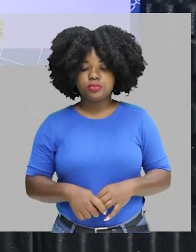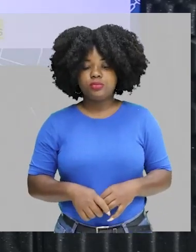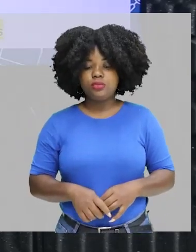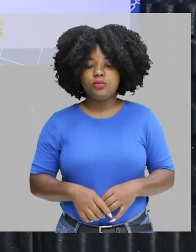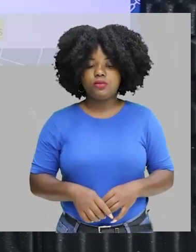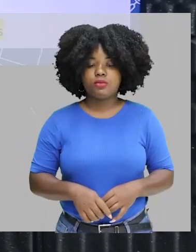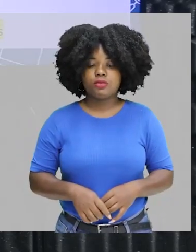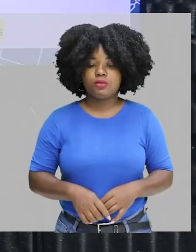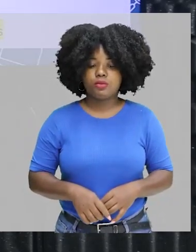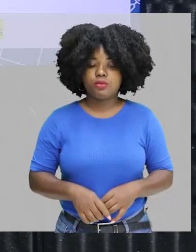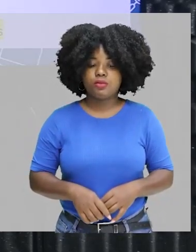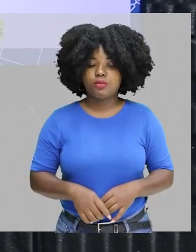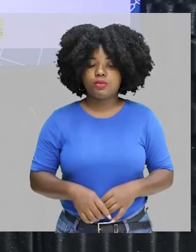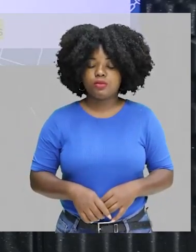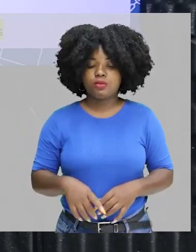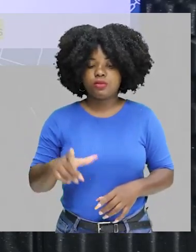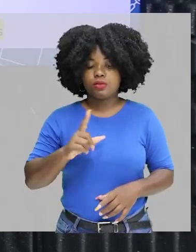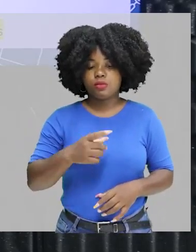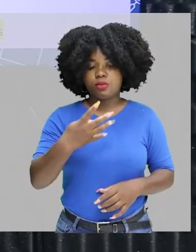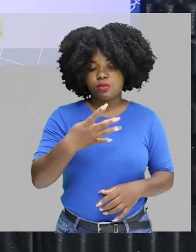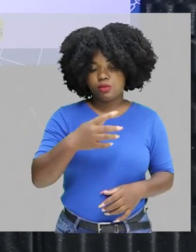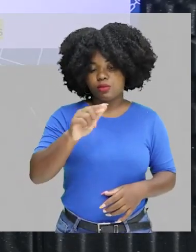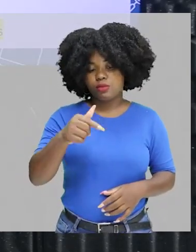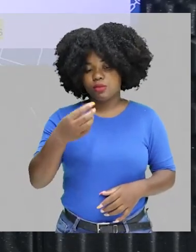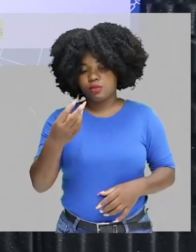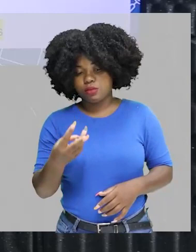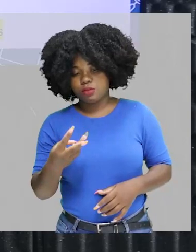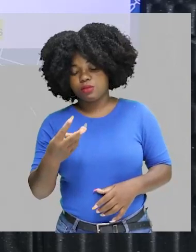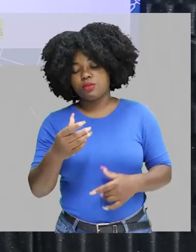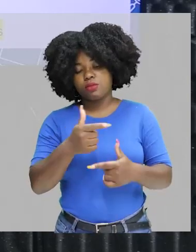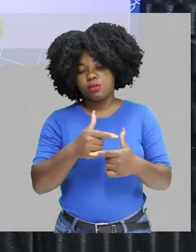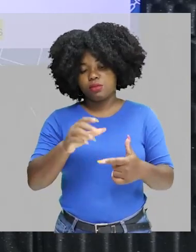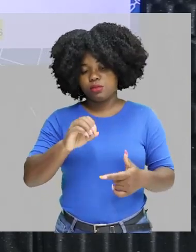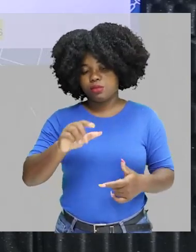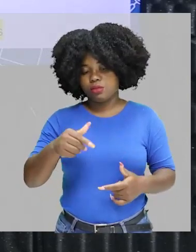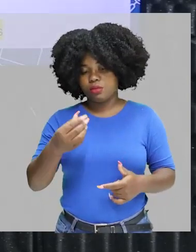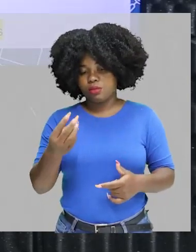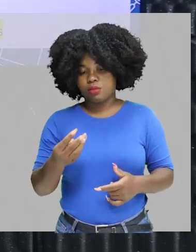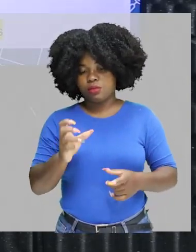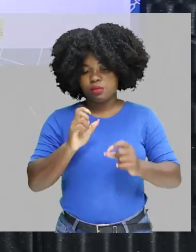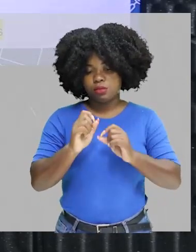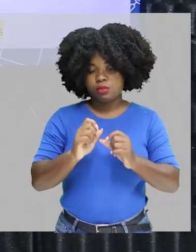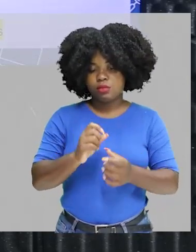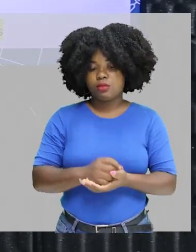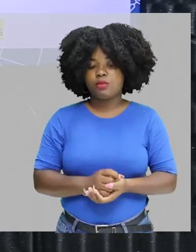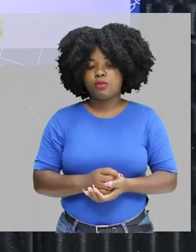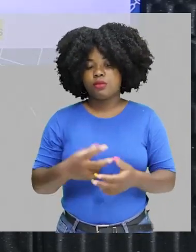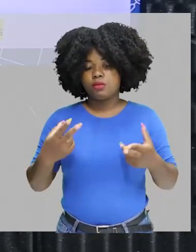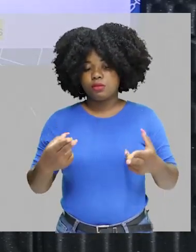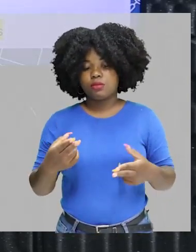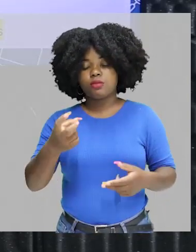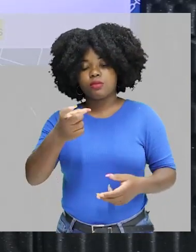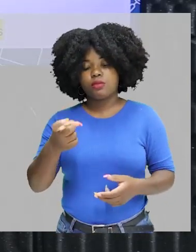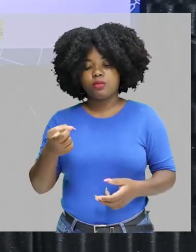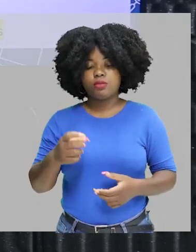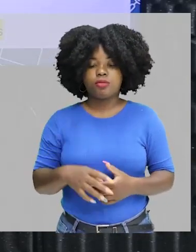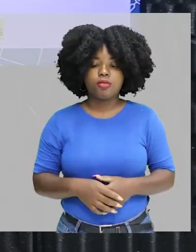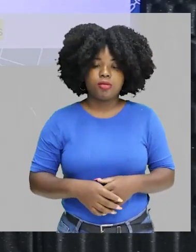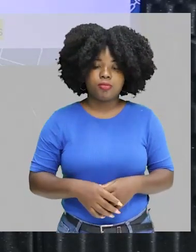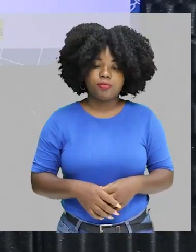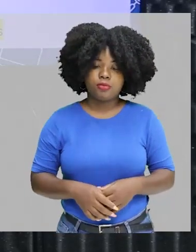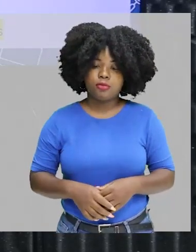Então, essa fração, 4,3, dividido por 0,3, vai ser igual a x.